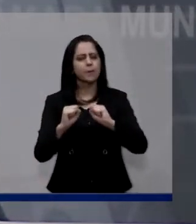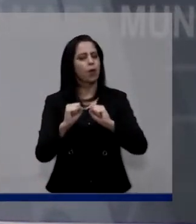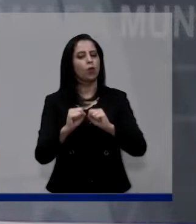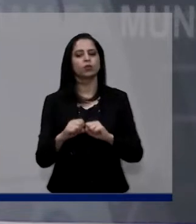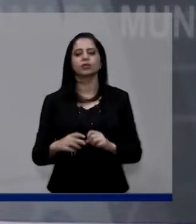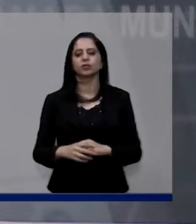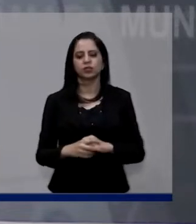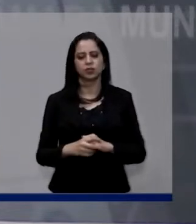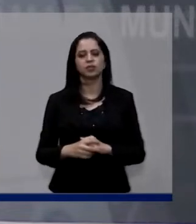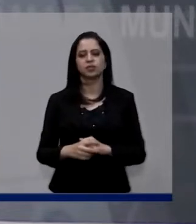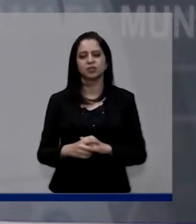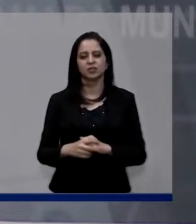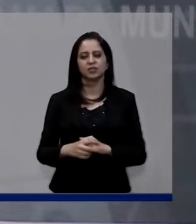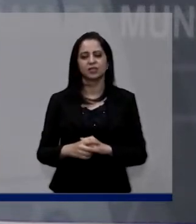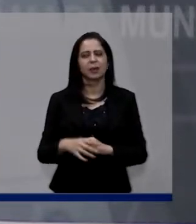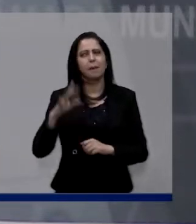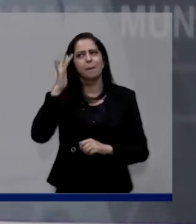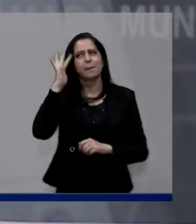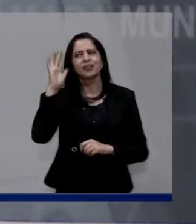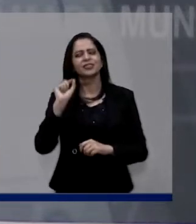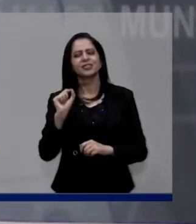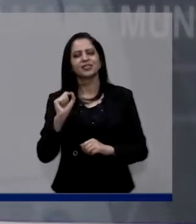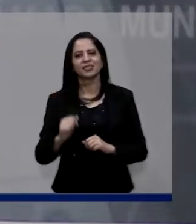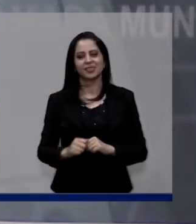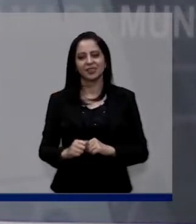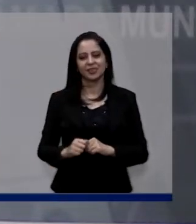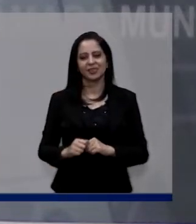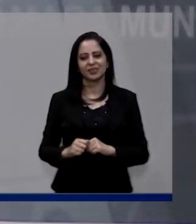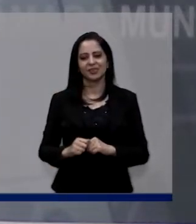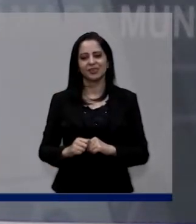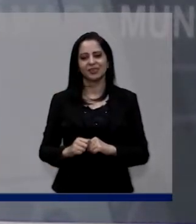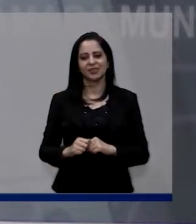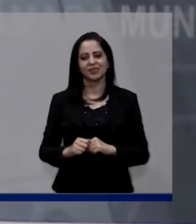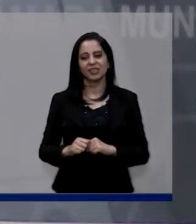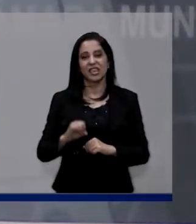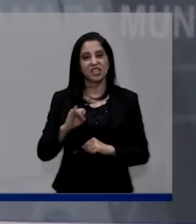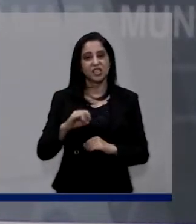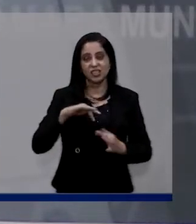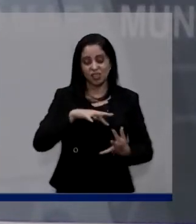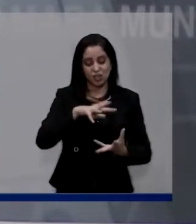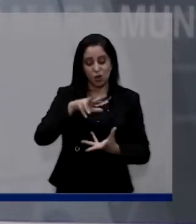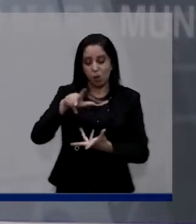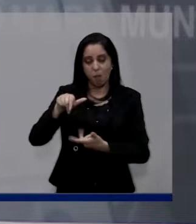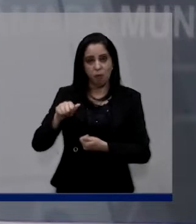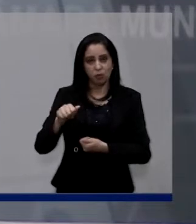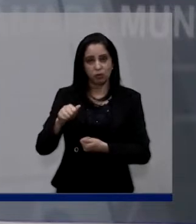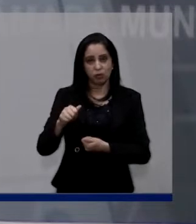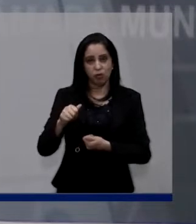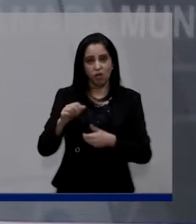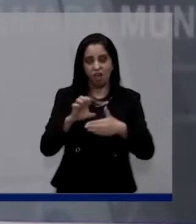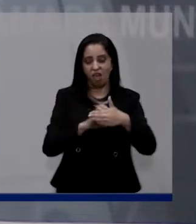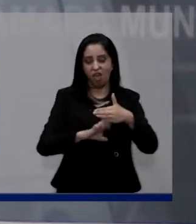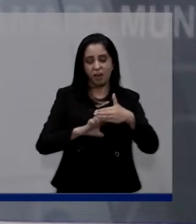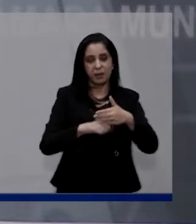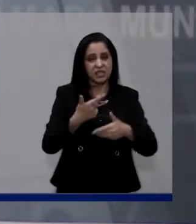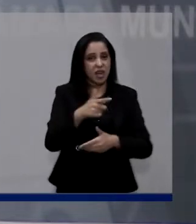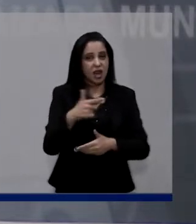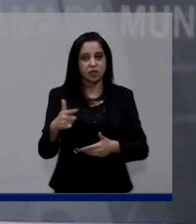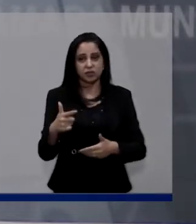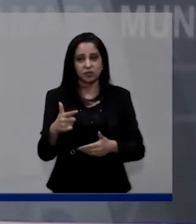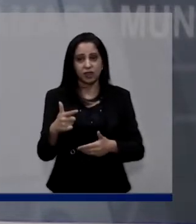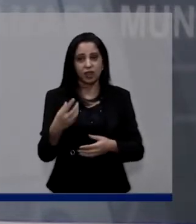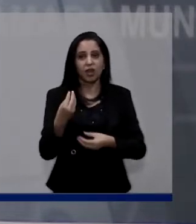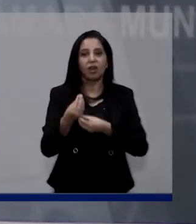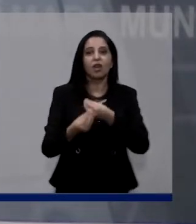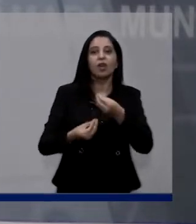emprego. Você imagina se o mundo nosso não tivesse empresário. Como é que nós íamos fazer, né? Os impostos que paga, emprego que